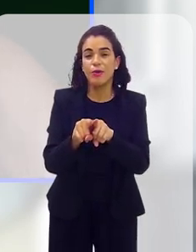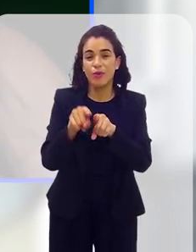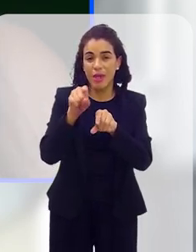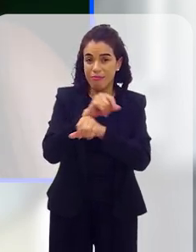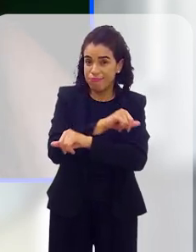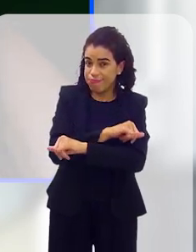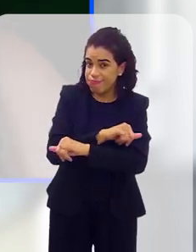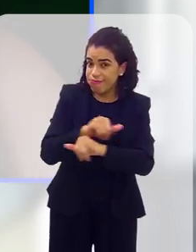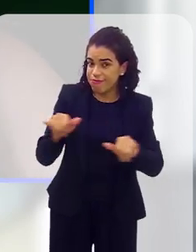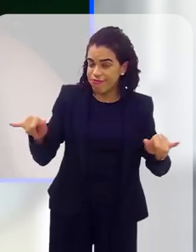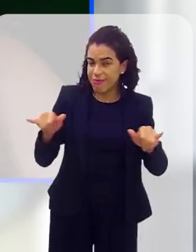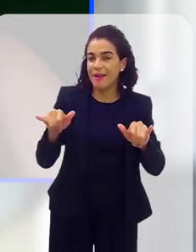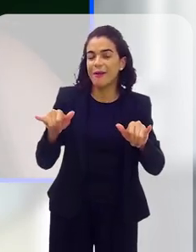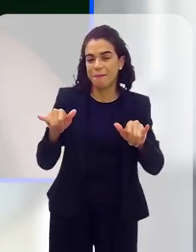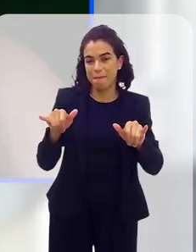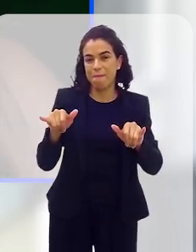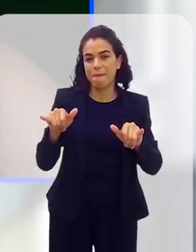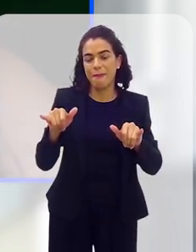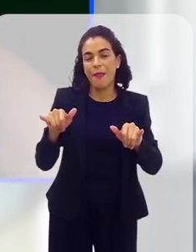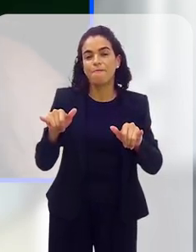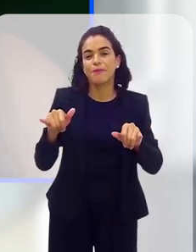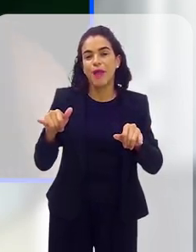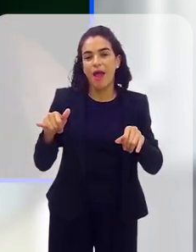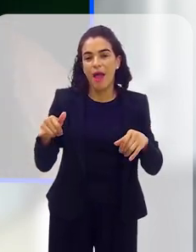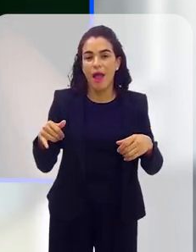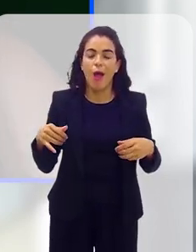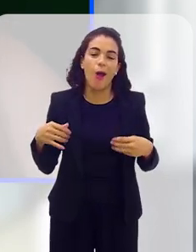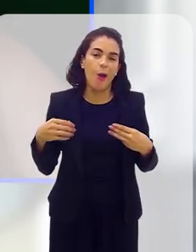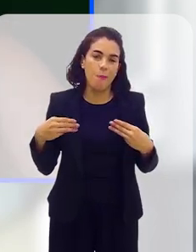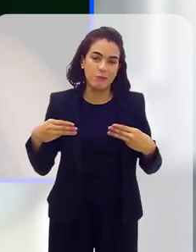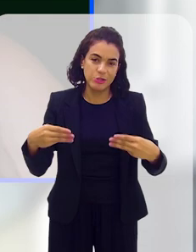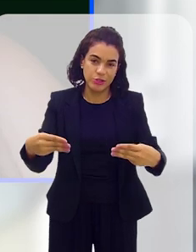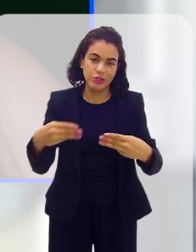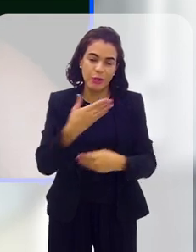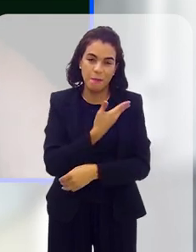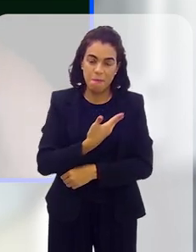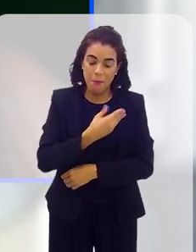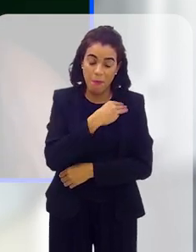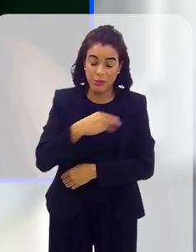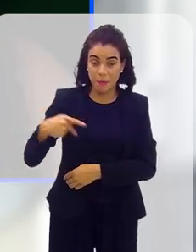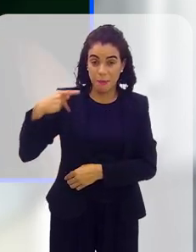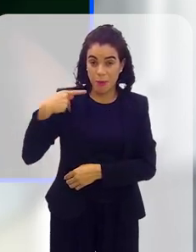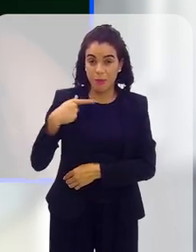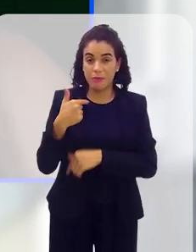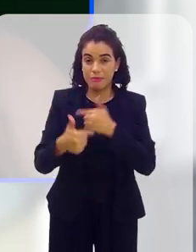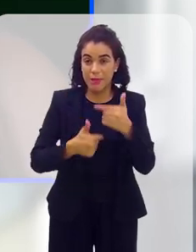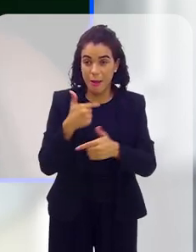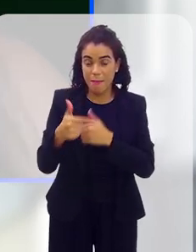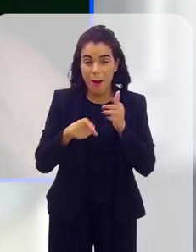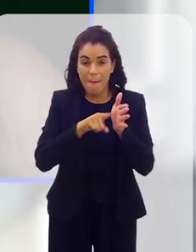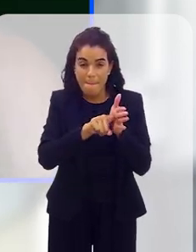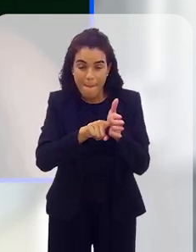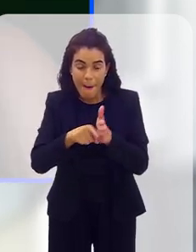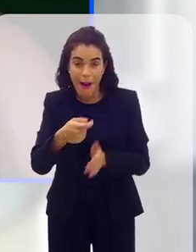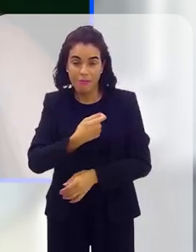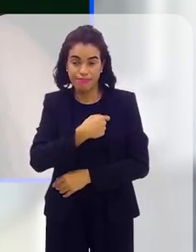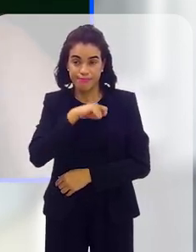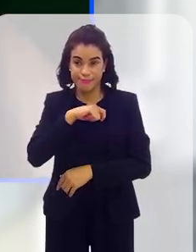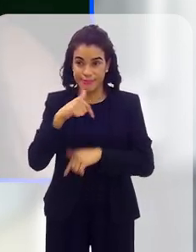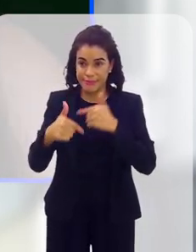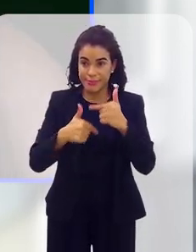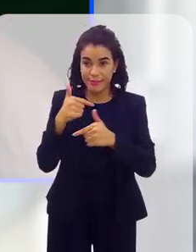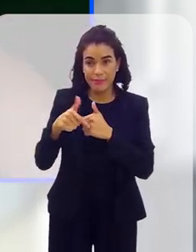também levar a essa, vão chegar no Ministério Público do Trabalho, na Secretaria de Inspeção do Trabalho, como,